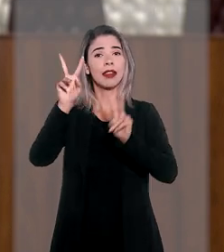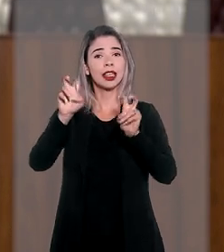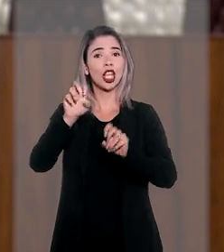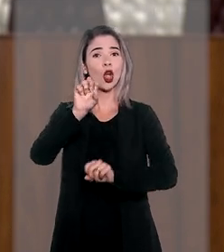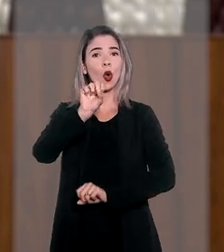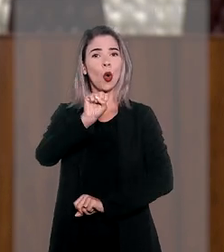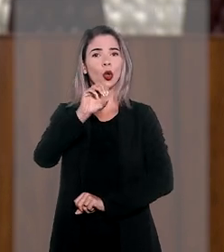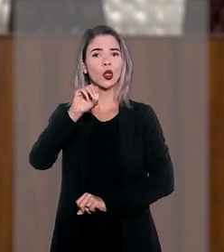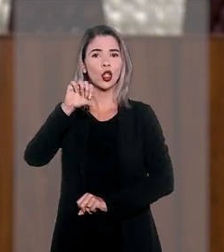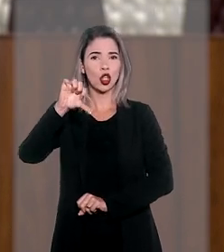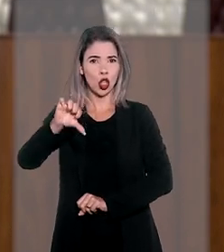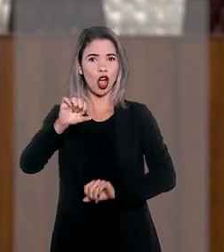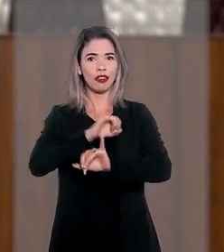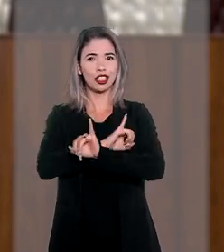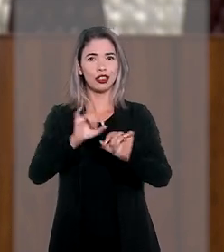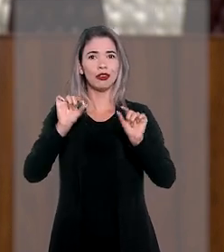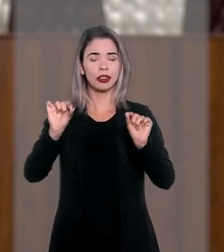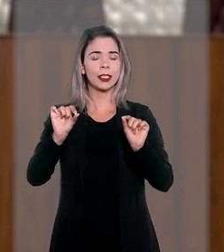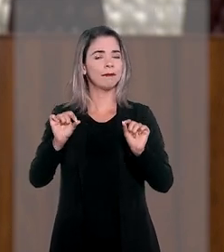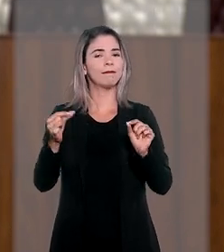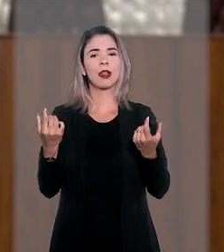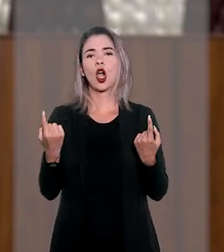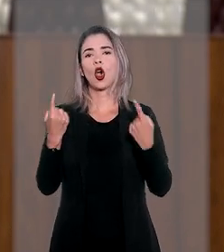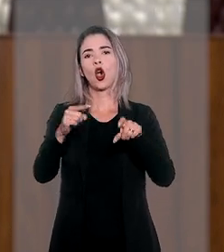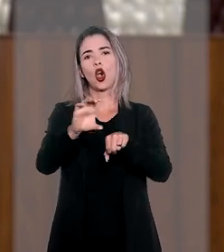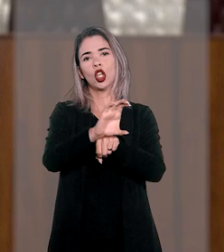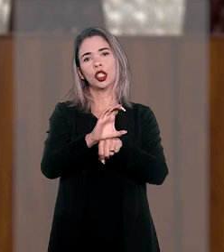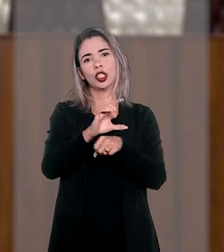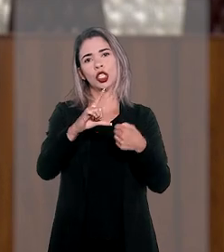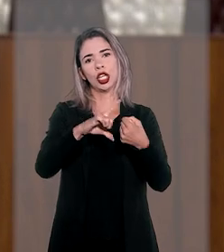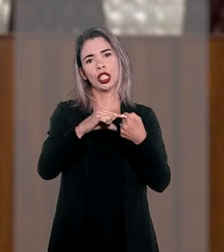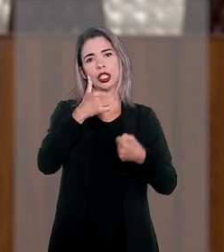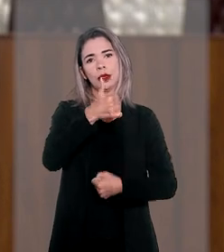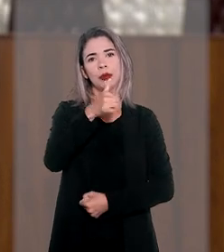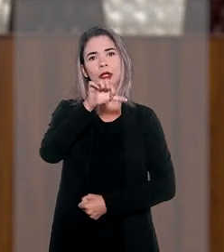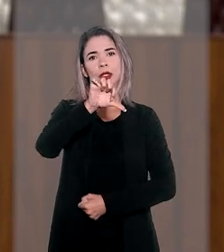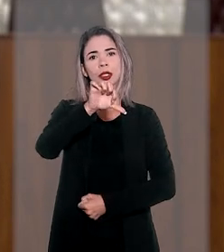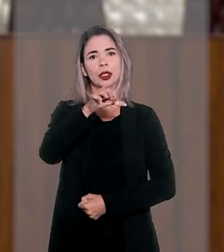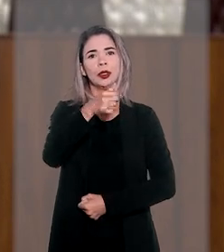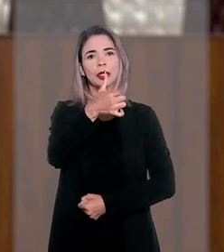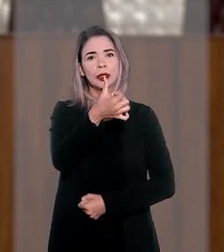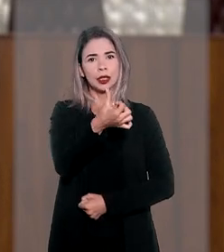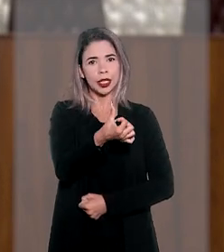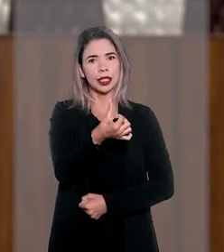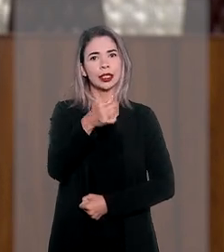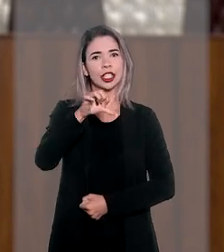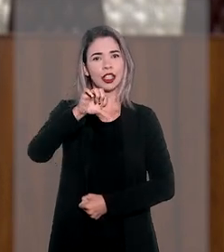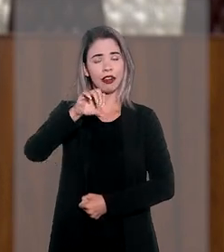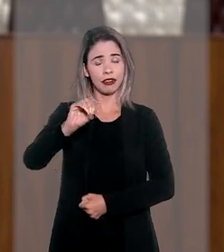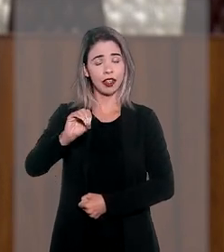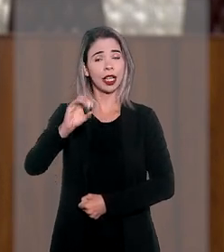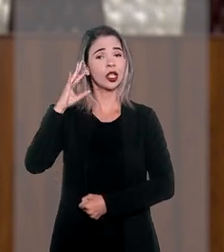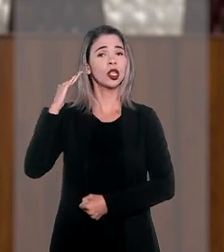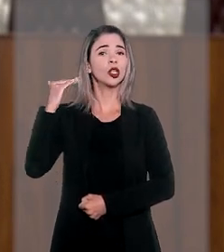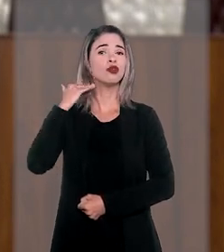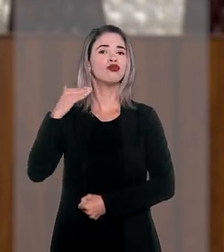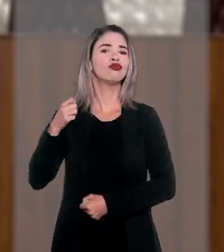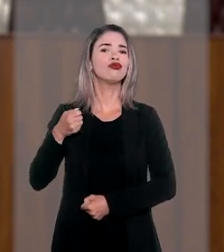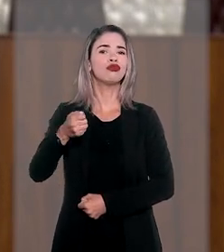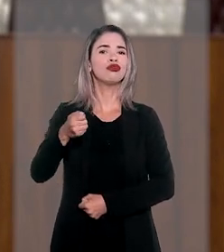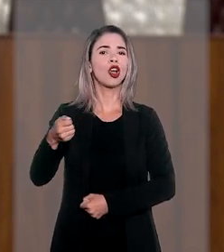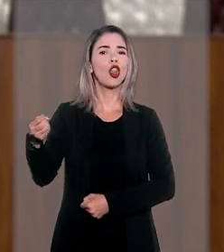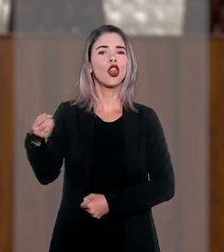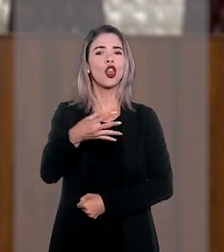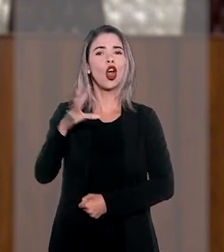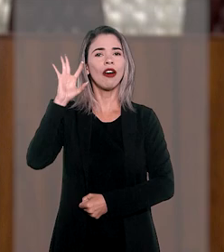tema 809, que declarou inconstitucional, ao artigo 1790 do Código Civil, o juiz proferiu nova